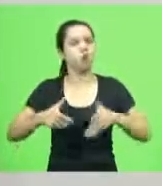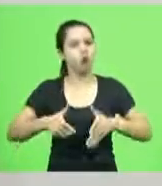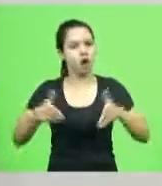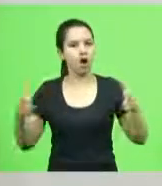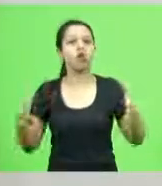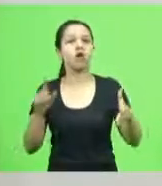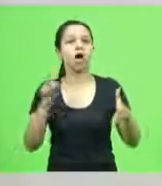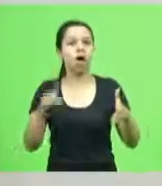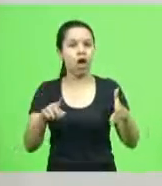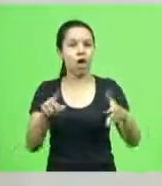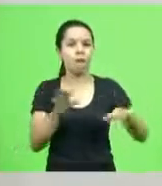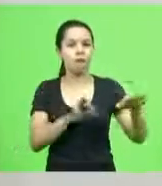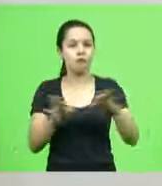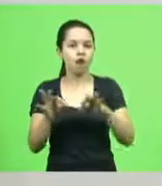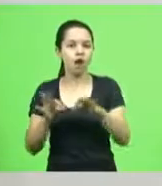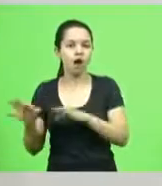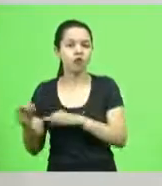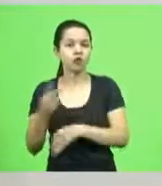do aeroporto de navegantes